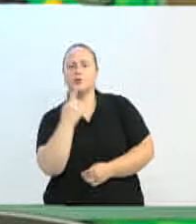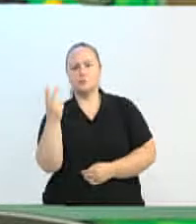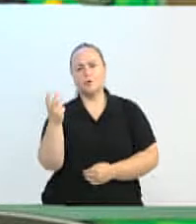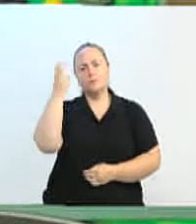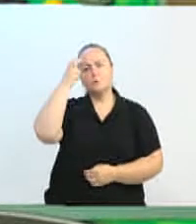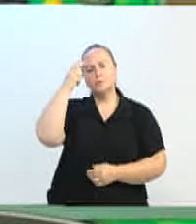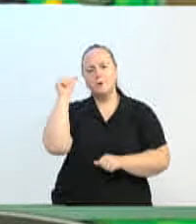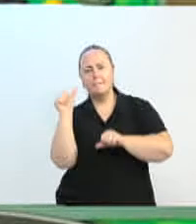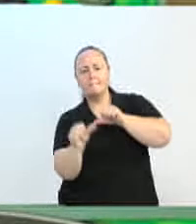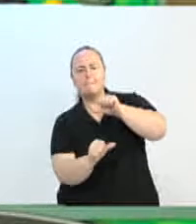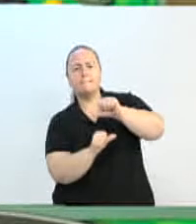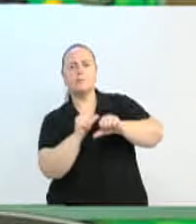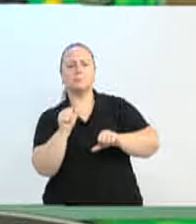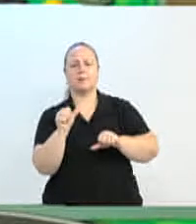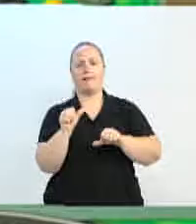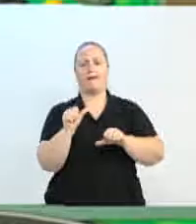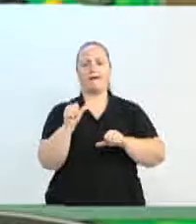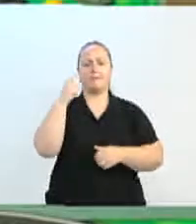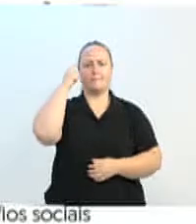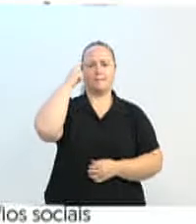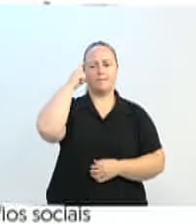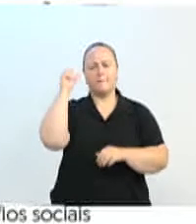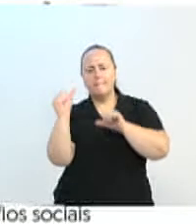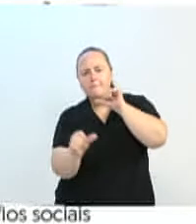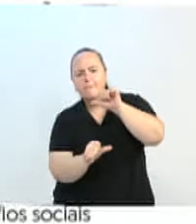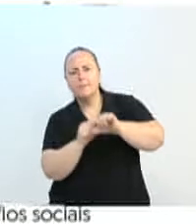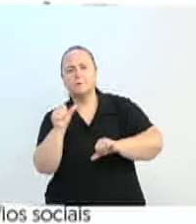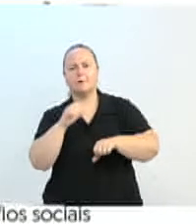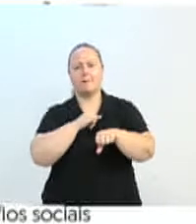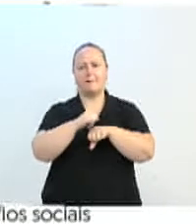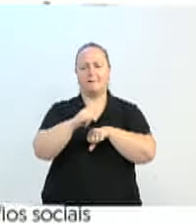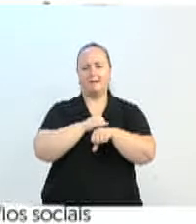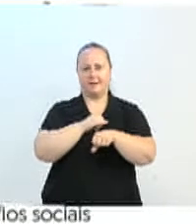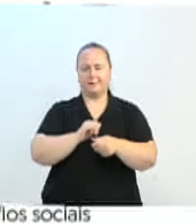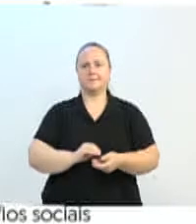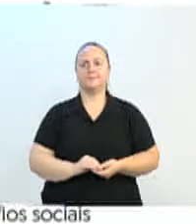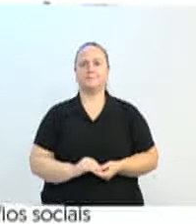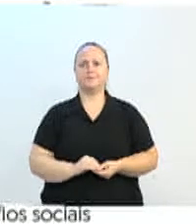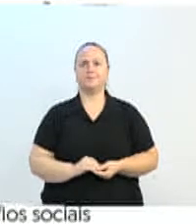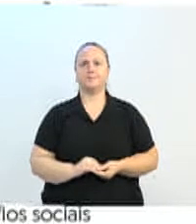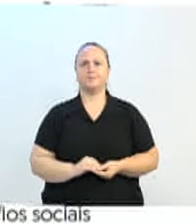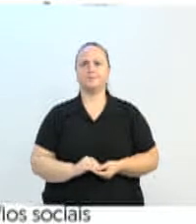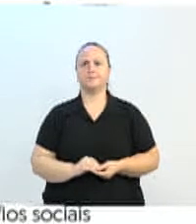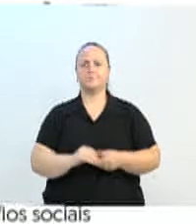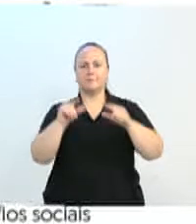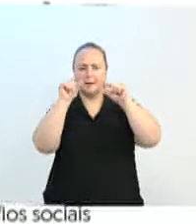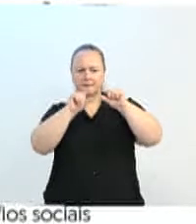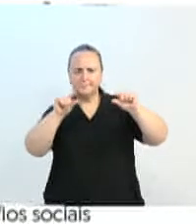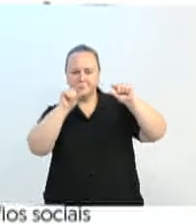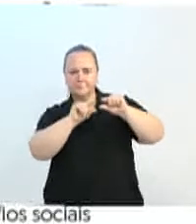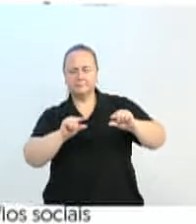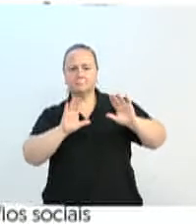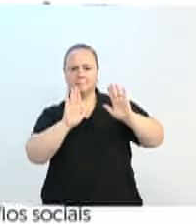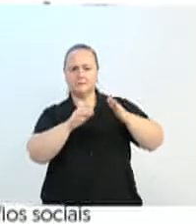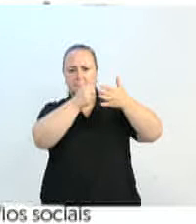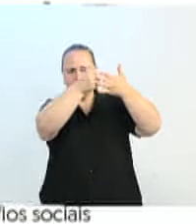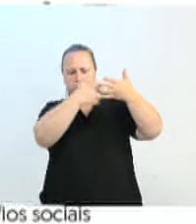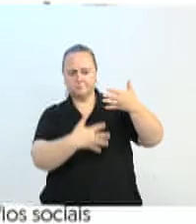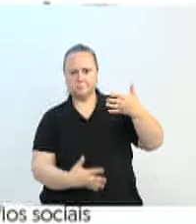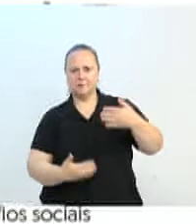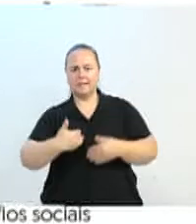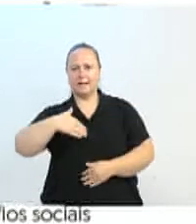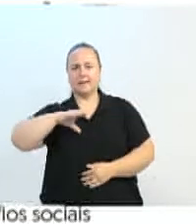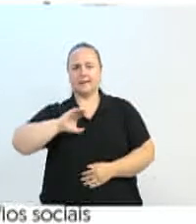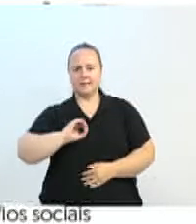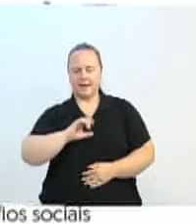comecem a passar fora da sua caixinha e assim por diante. Não vou falar dessas funções, mas nós temos 10 funções a serem executadas lá